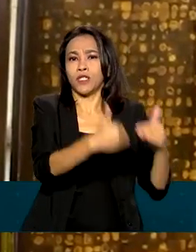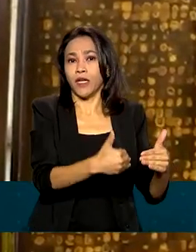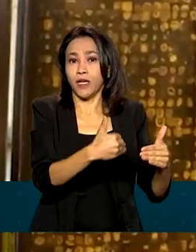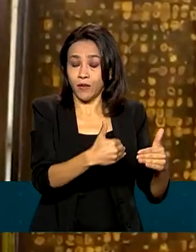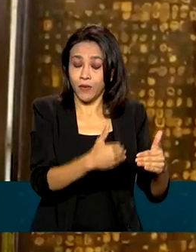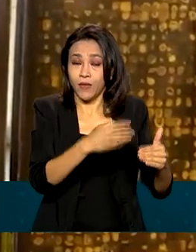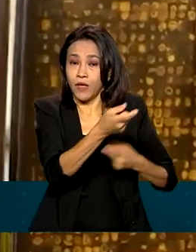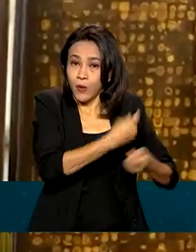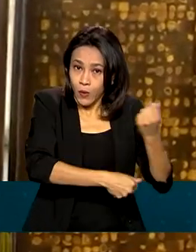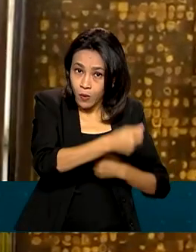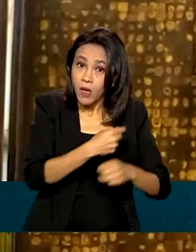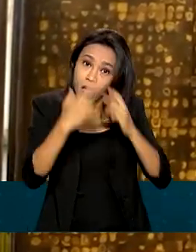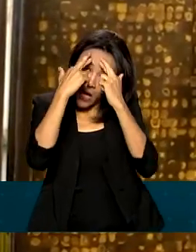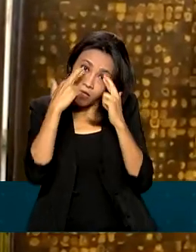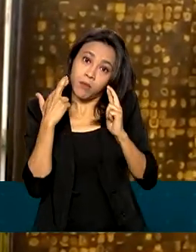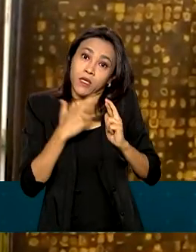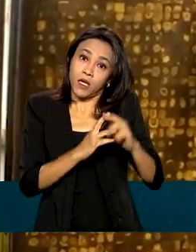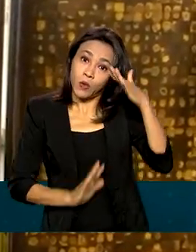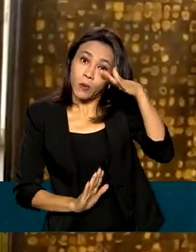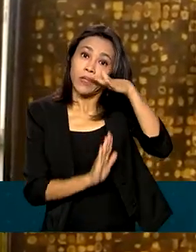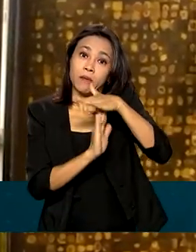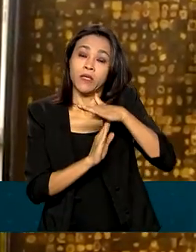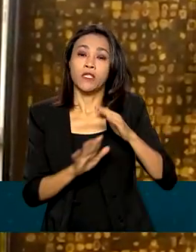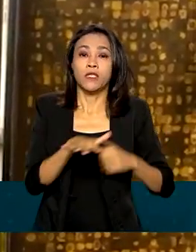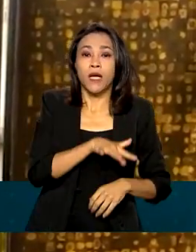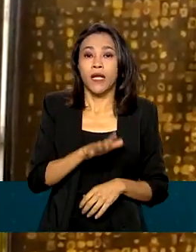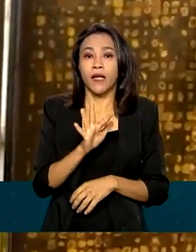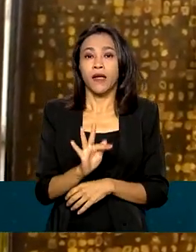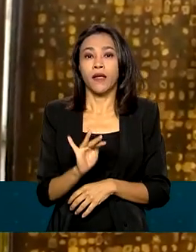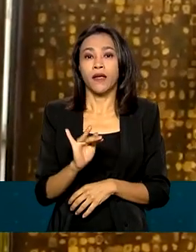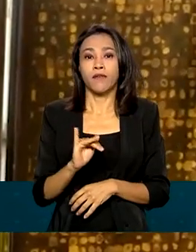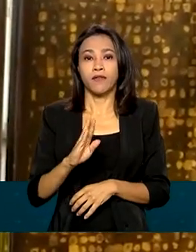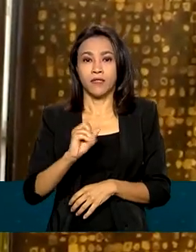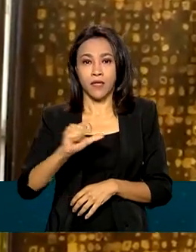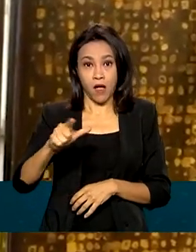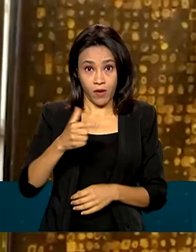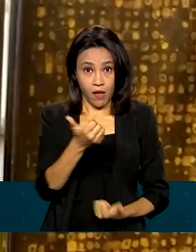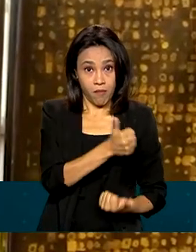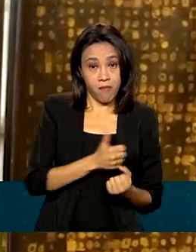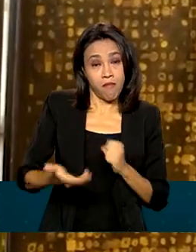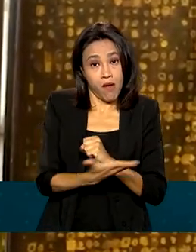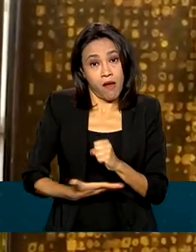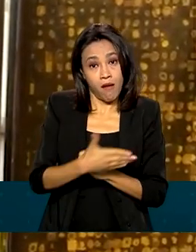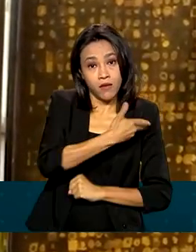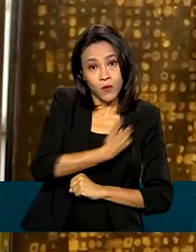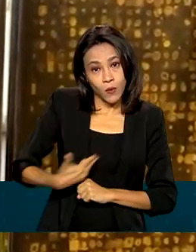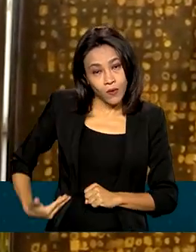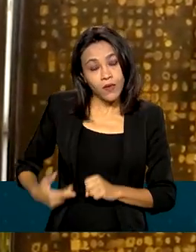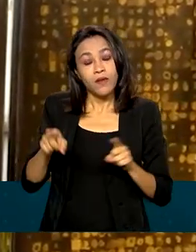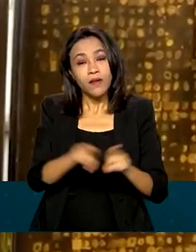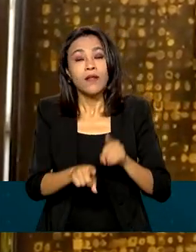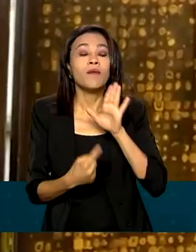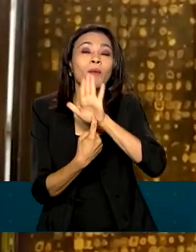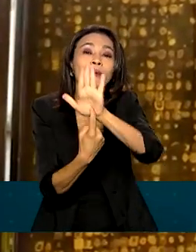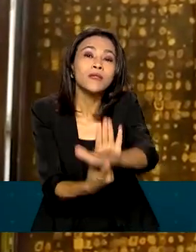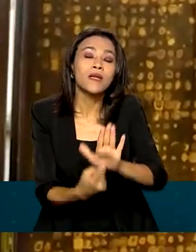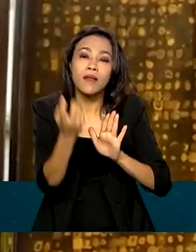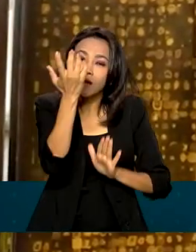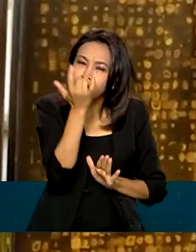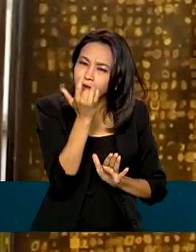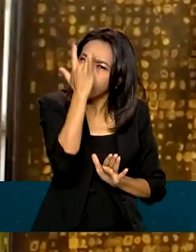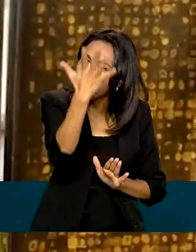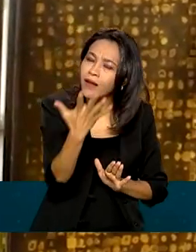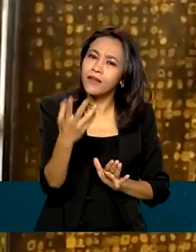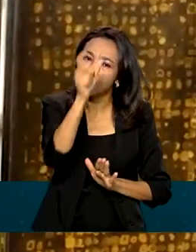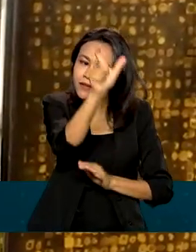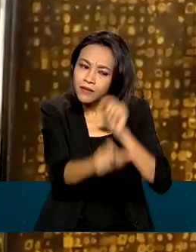-se a responsabilidade fiscal, que é um pilar do nosso governo, mas também mostrando essa sensibilidade de a gente facilitar a vida